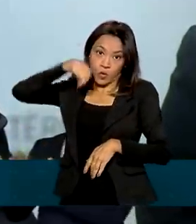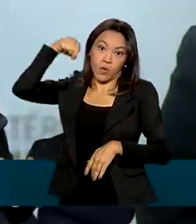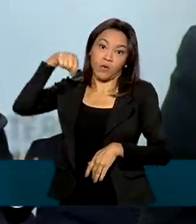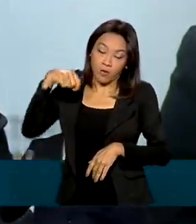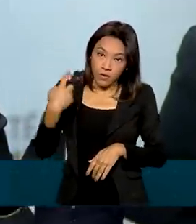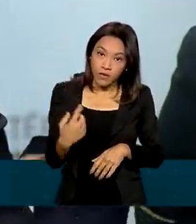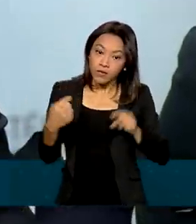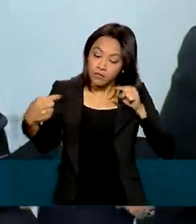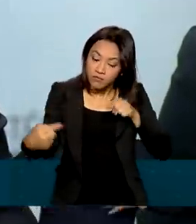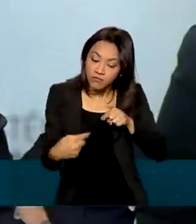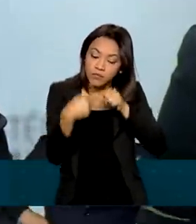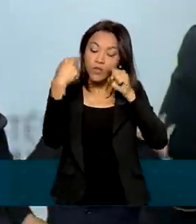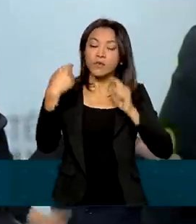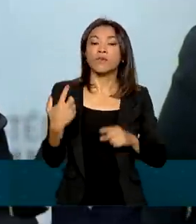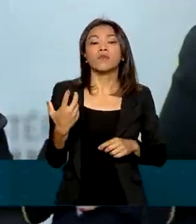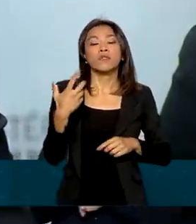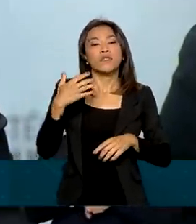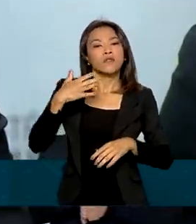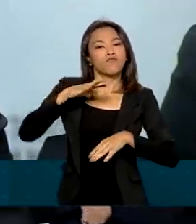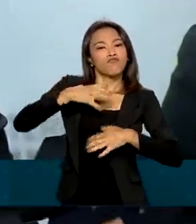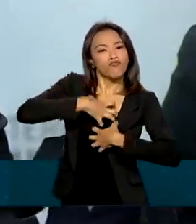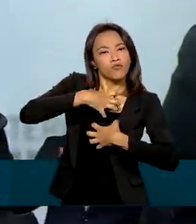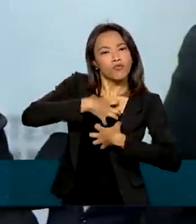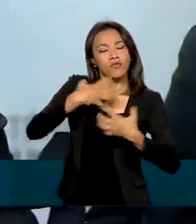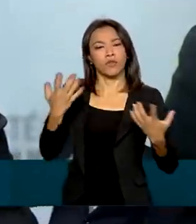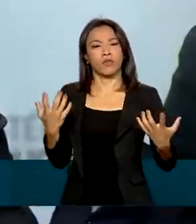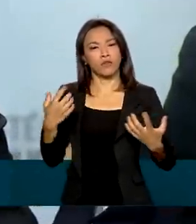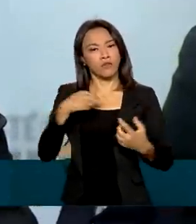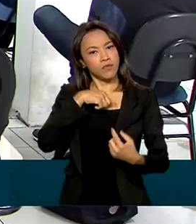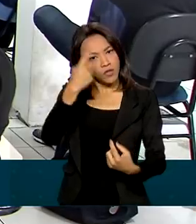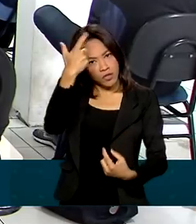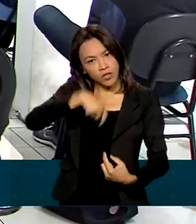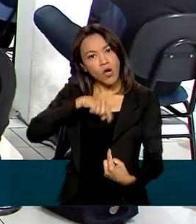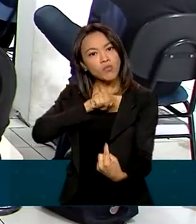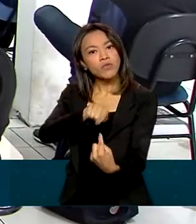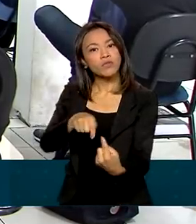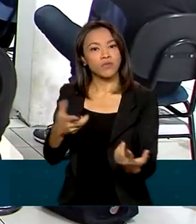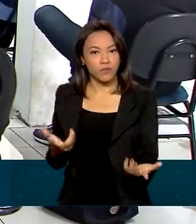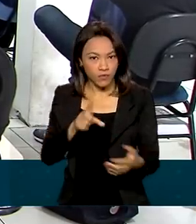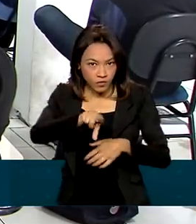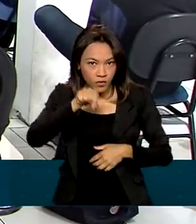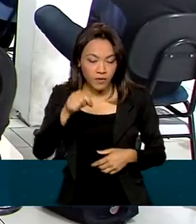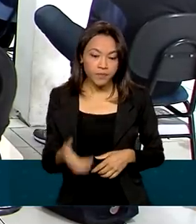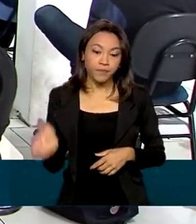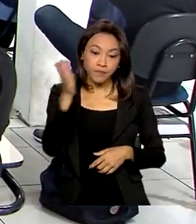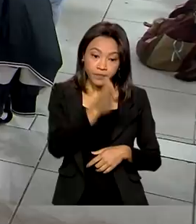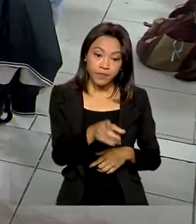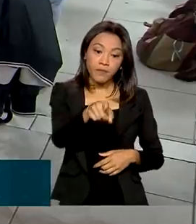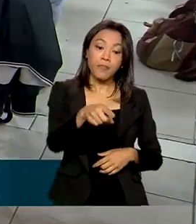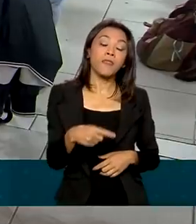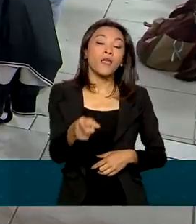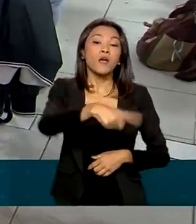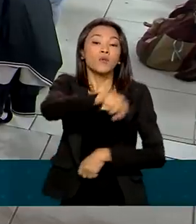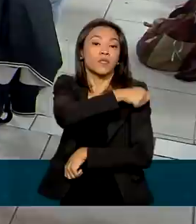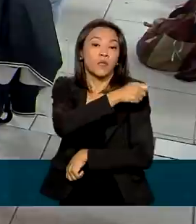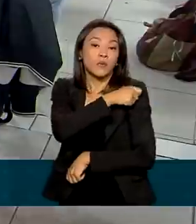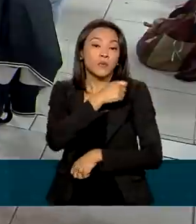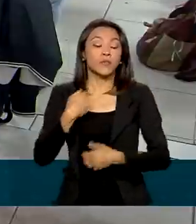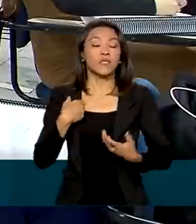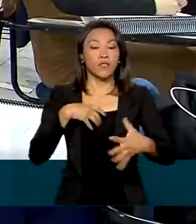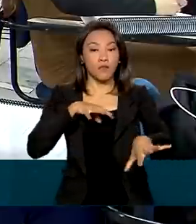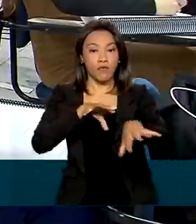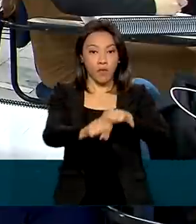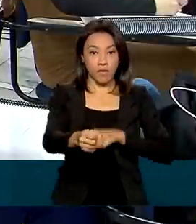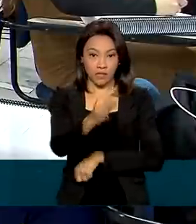necessidades pedagógicas, suas aptidões e seus objetivos. Estudantes que fizeram formação técnica no ensino médio